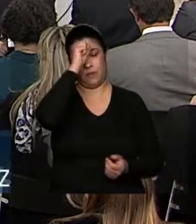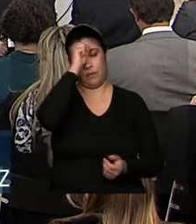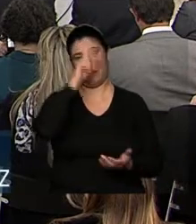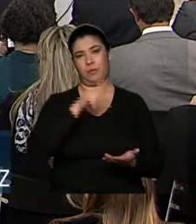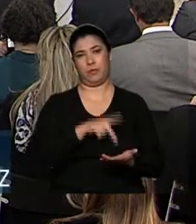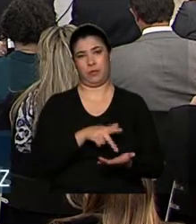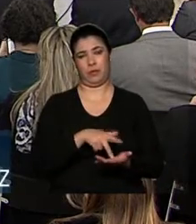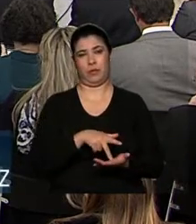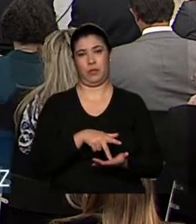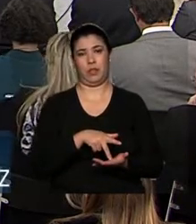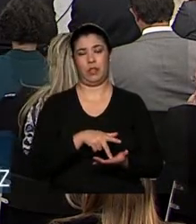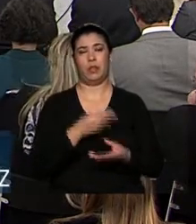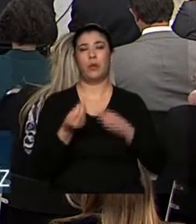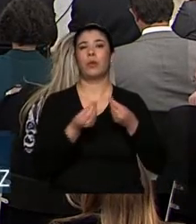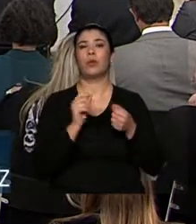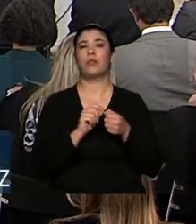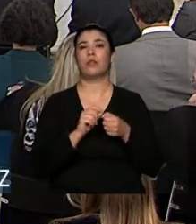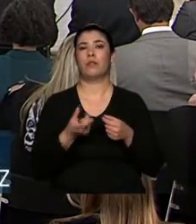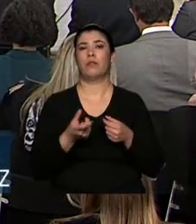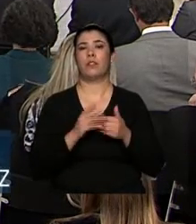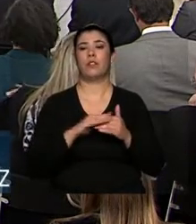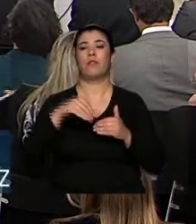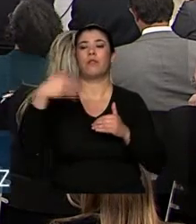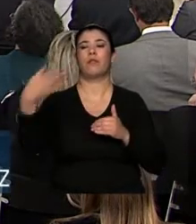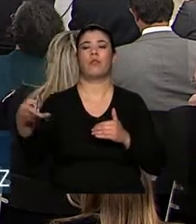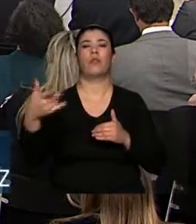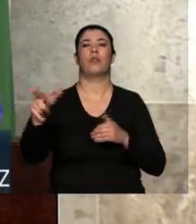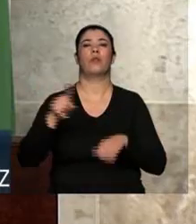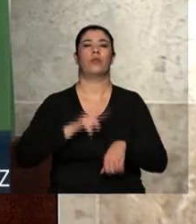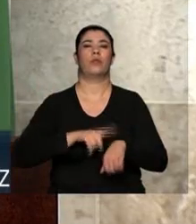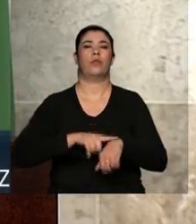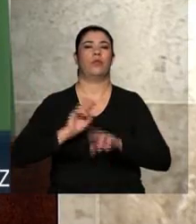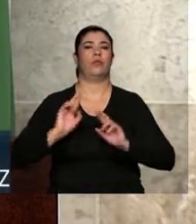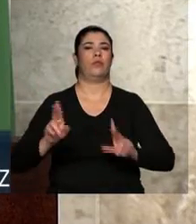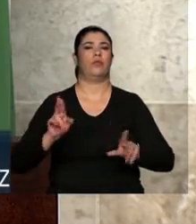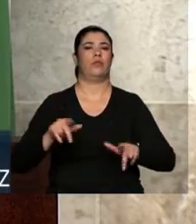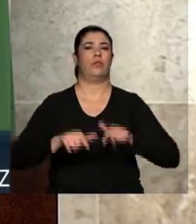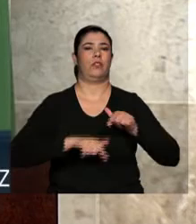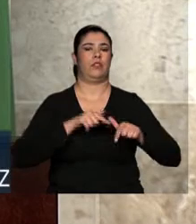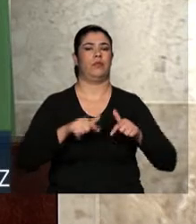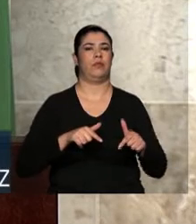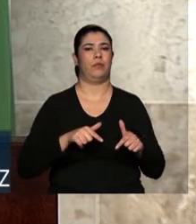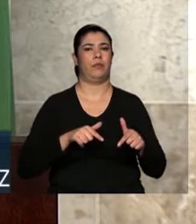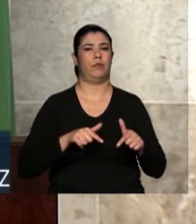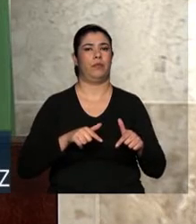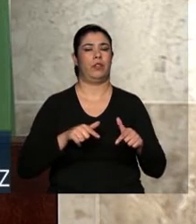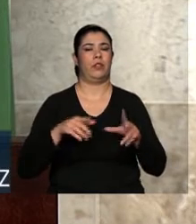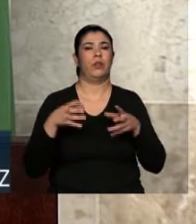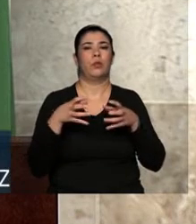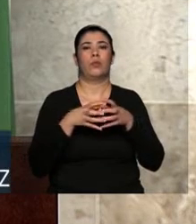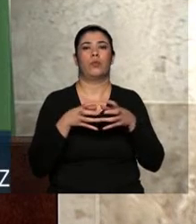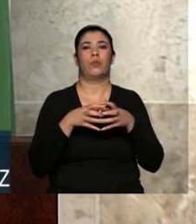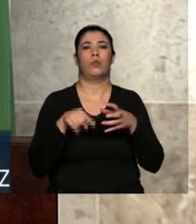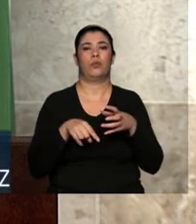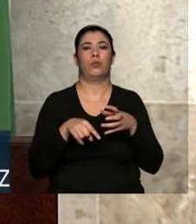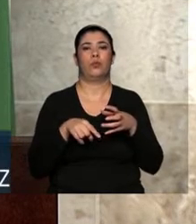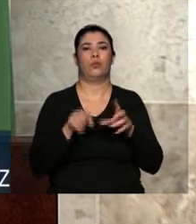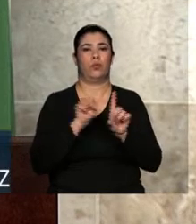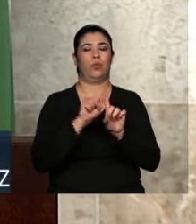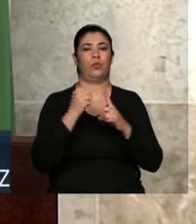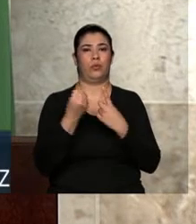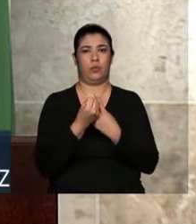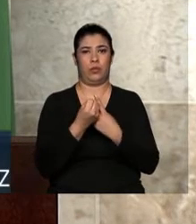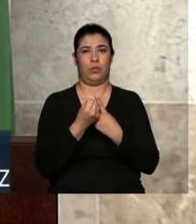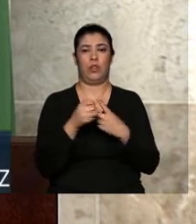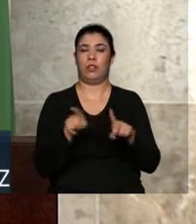dita, que será feita fora da empresa. Eles, o conjunto da sociedade, vai se